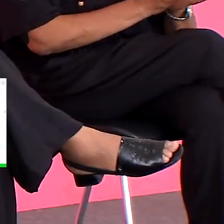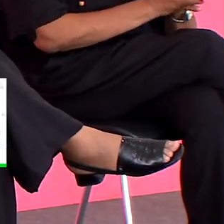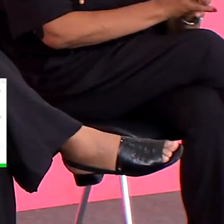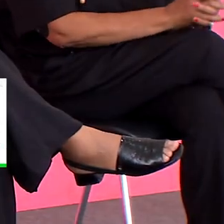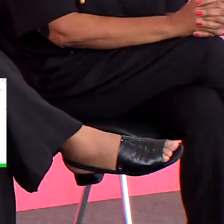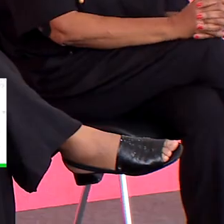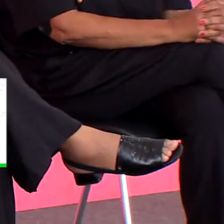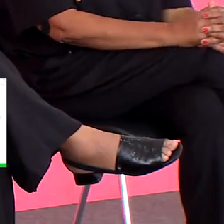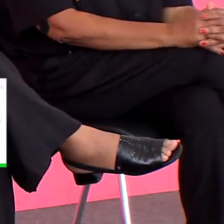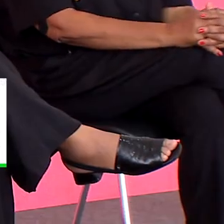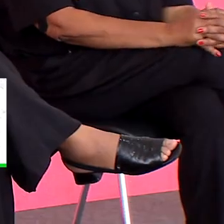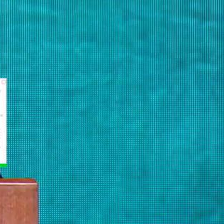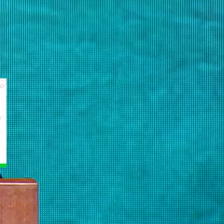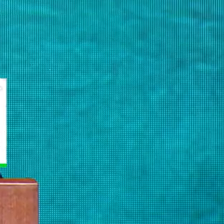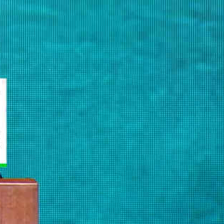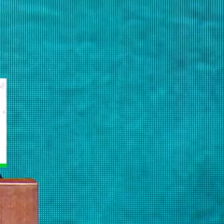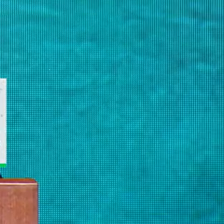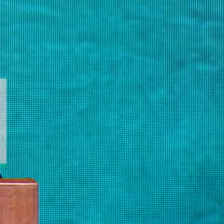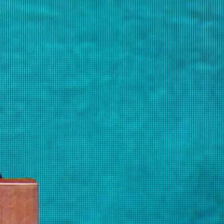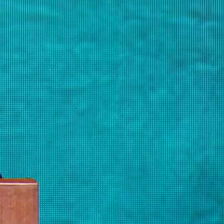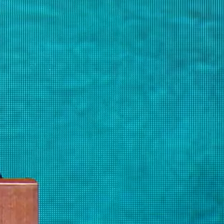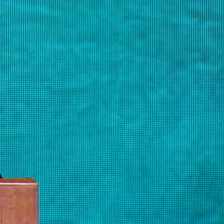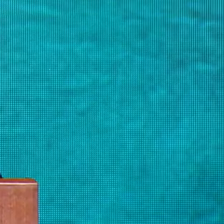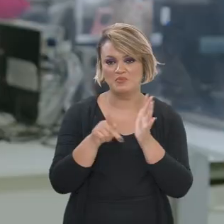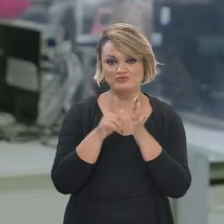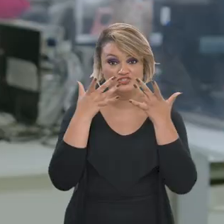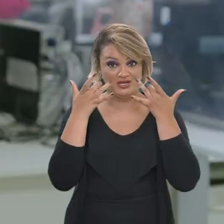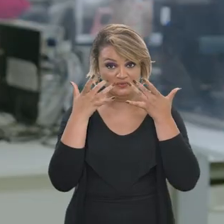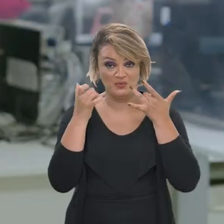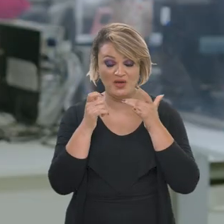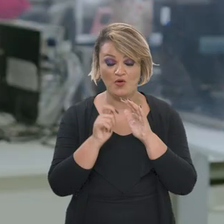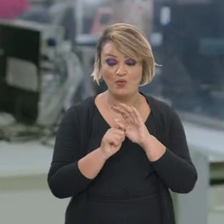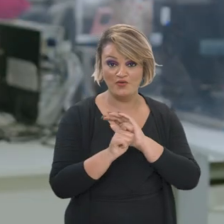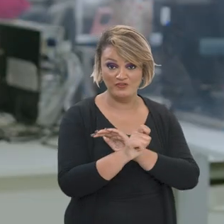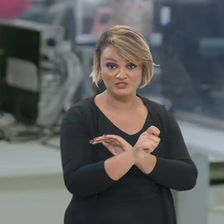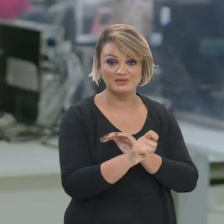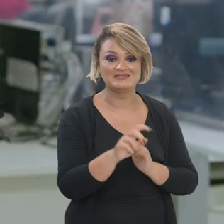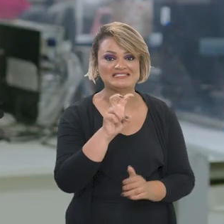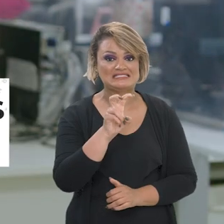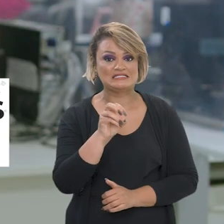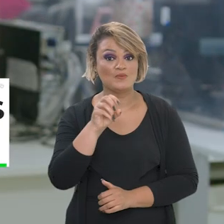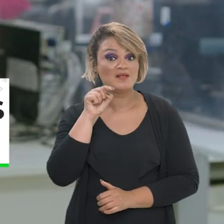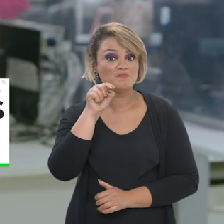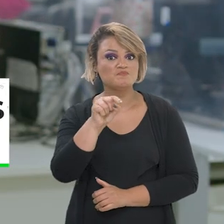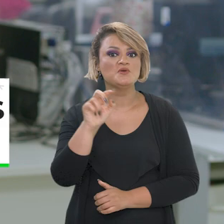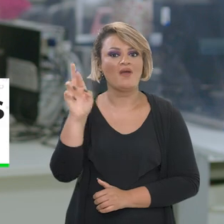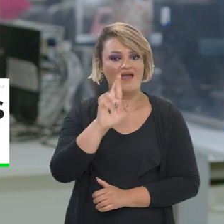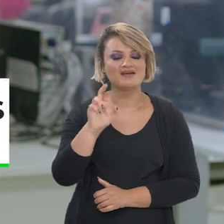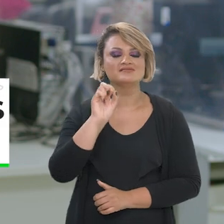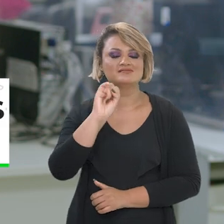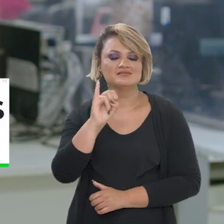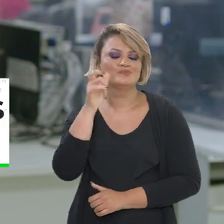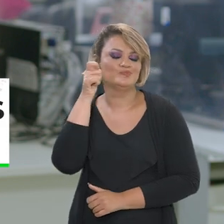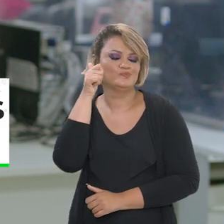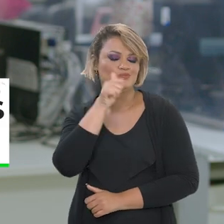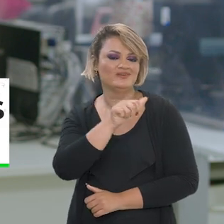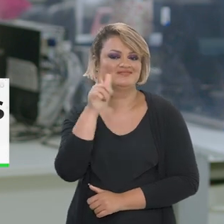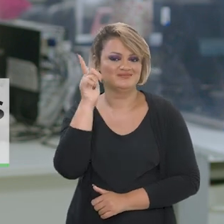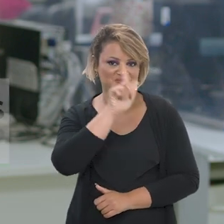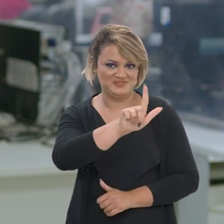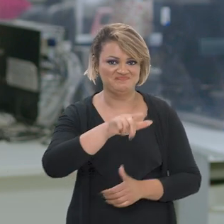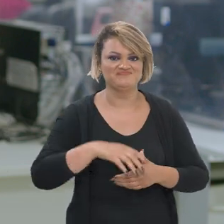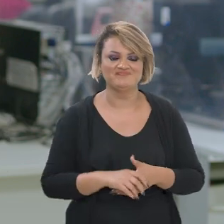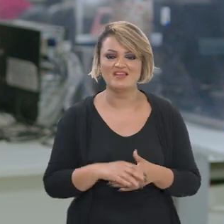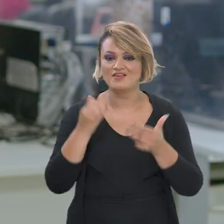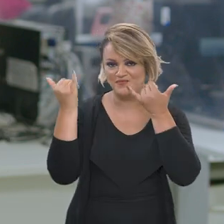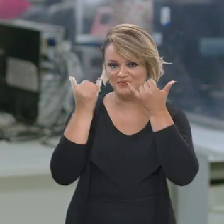histórias em quadrinhos, romances e roteiros de teatro. O aporte financeiro será de 50 mil reais para cada escritora selecionada.